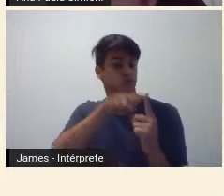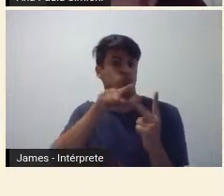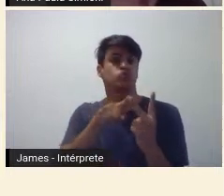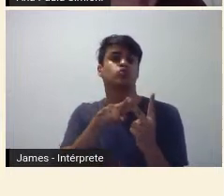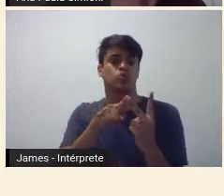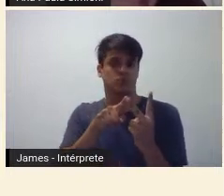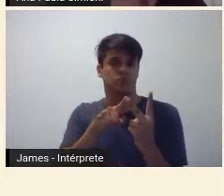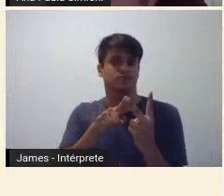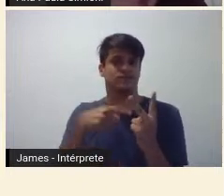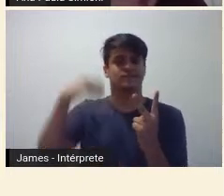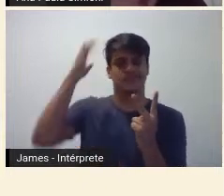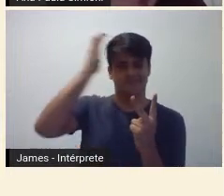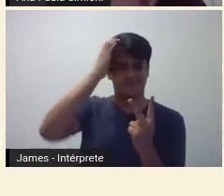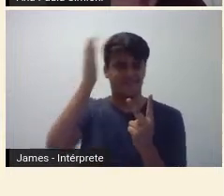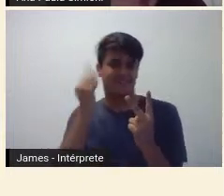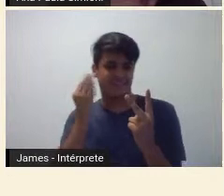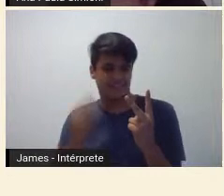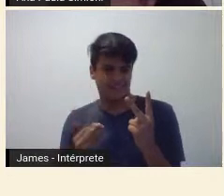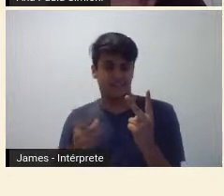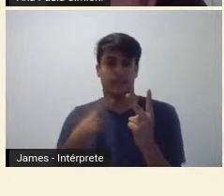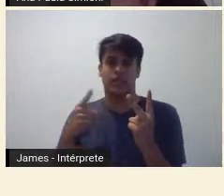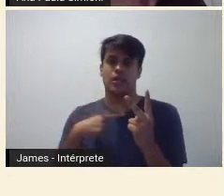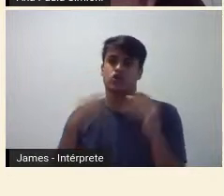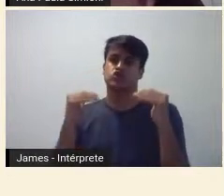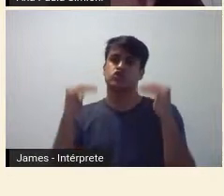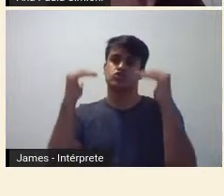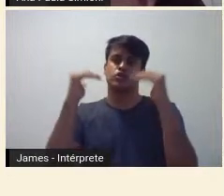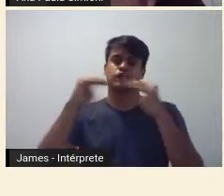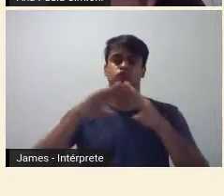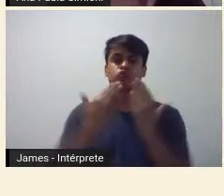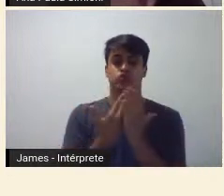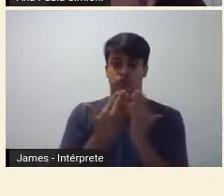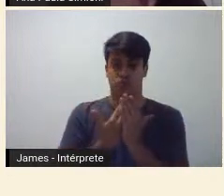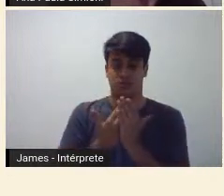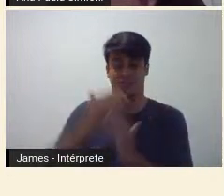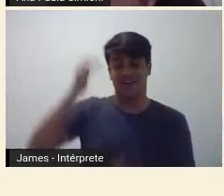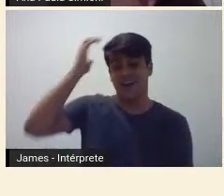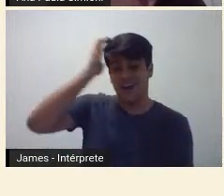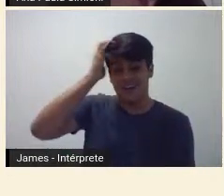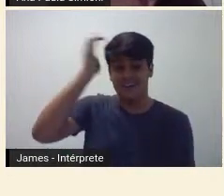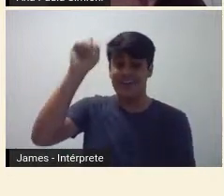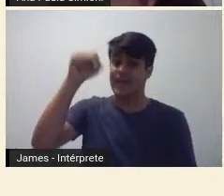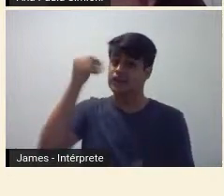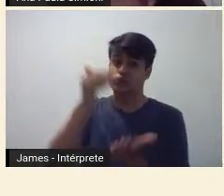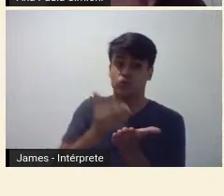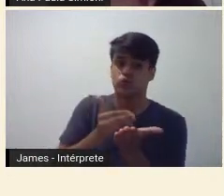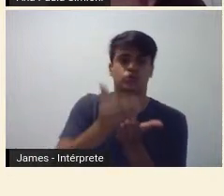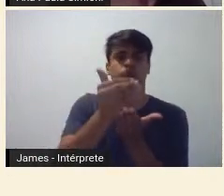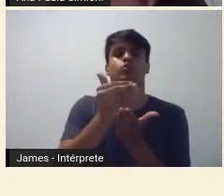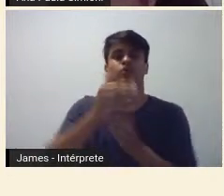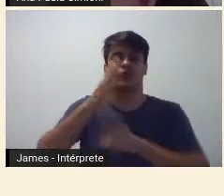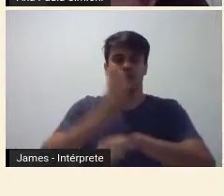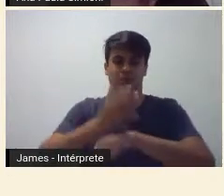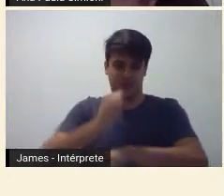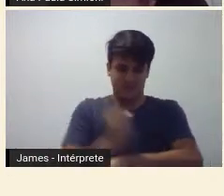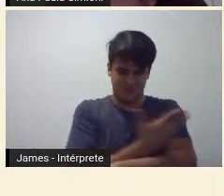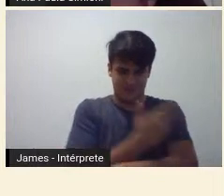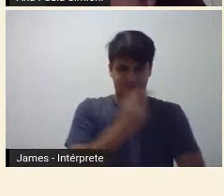de escola, né, Anitta considerada introdutora do modernismo no Brasil, e Tarsila, o grande nome dos anos 20,